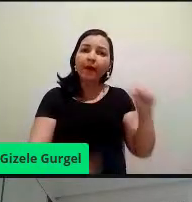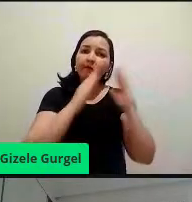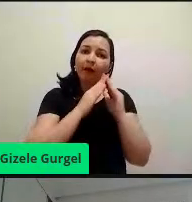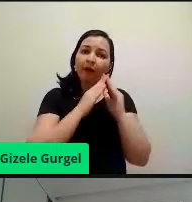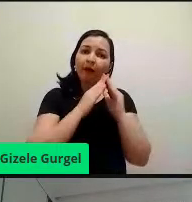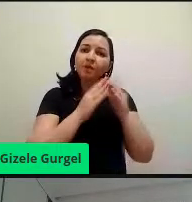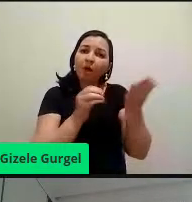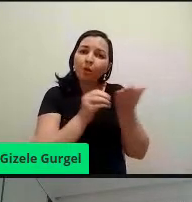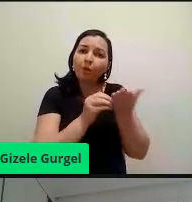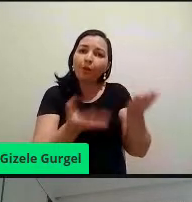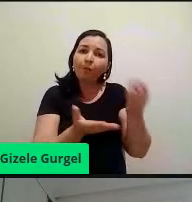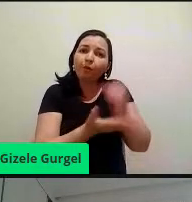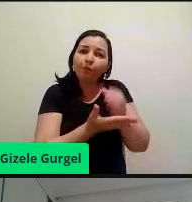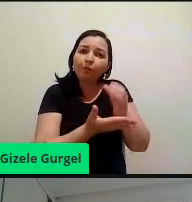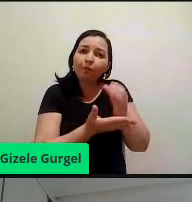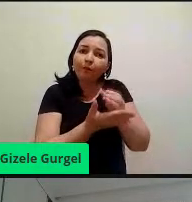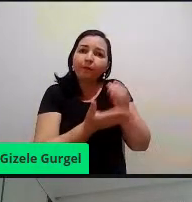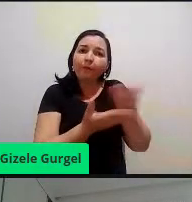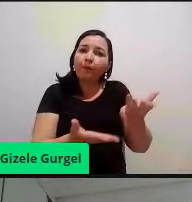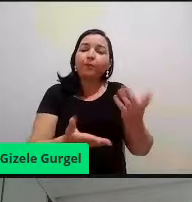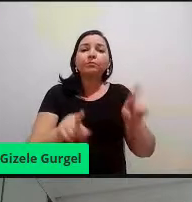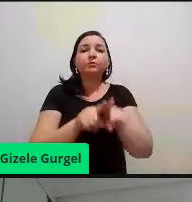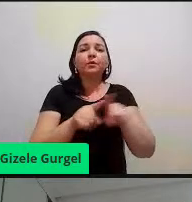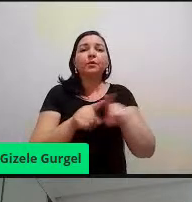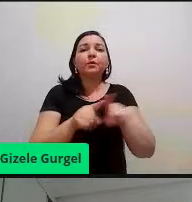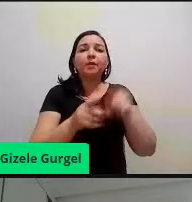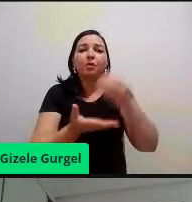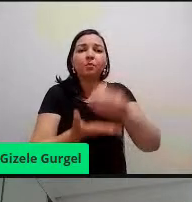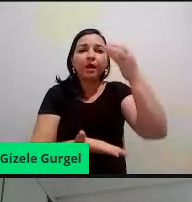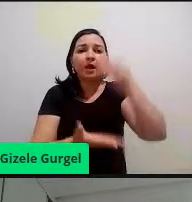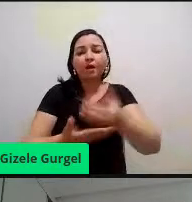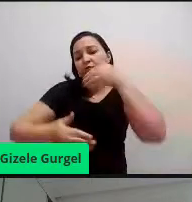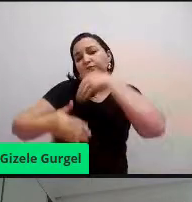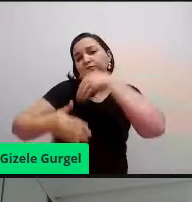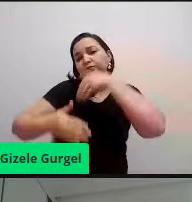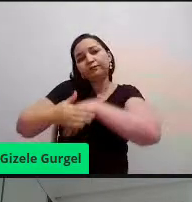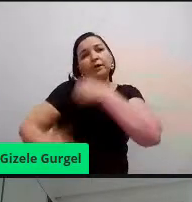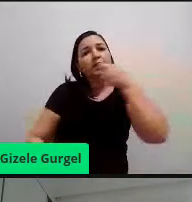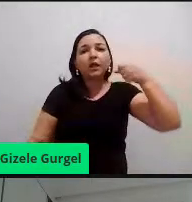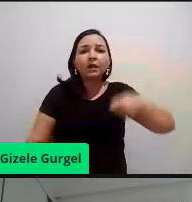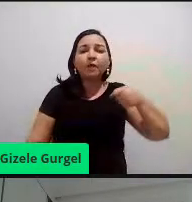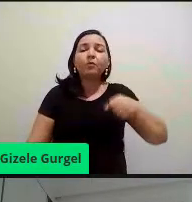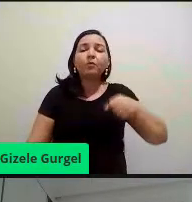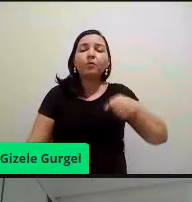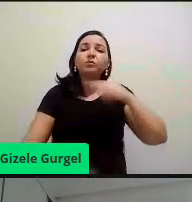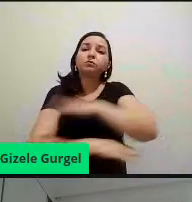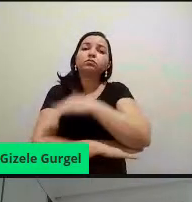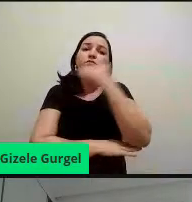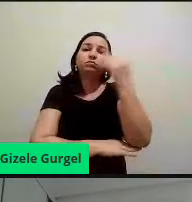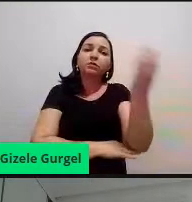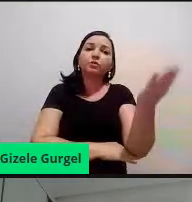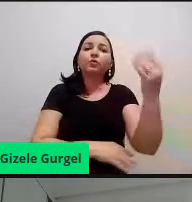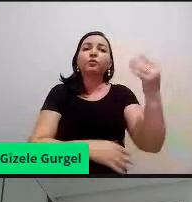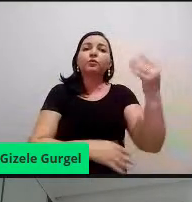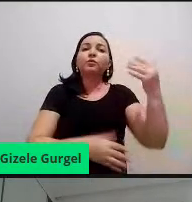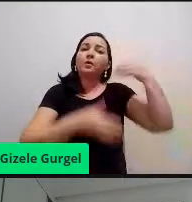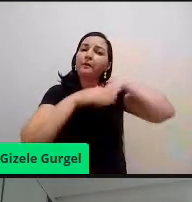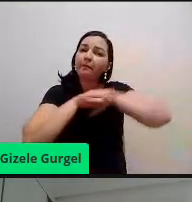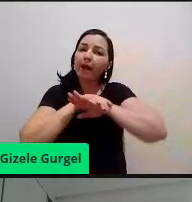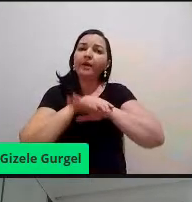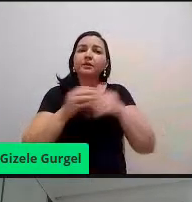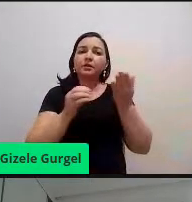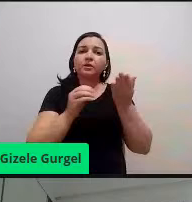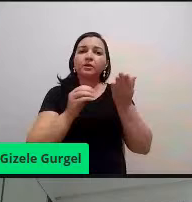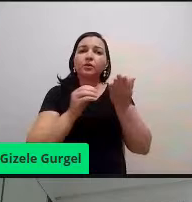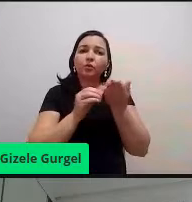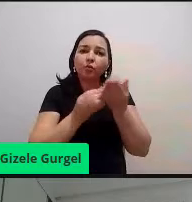né, como eu falei da garrafa, não custa nada, cada um levar seu copo na mochila, né, geralmente ficam lá o dia todo, tem a mochila, leva um copo, né,